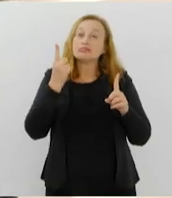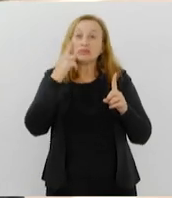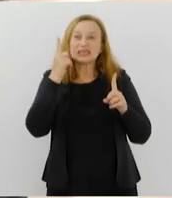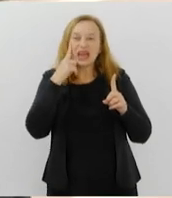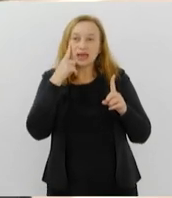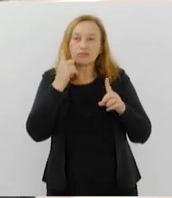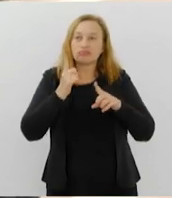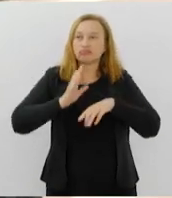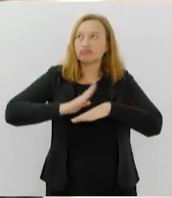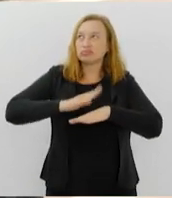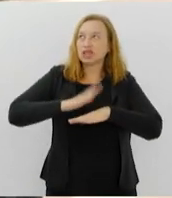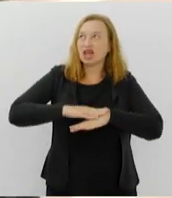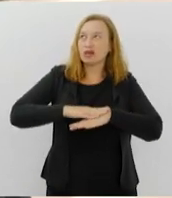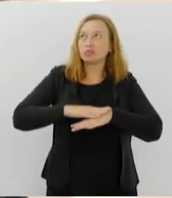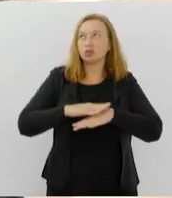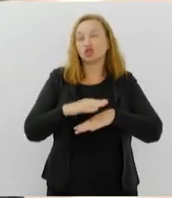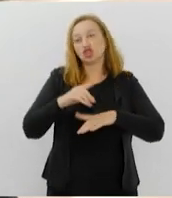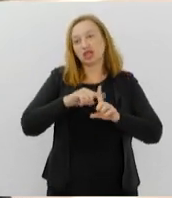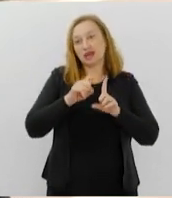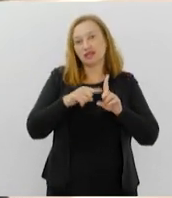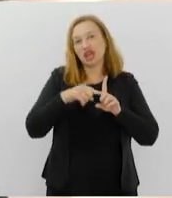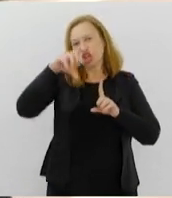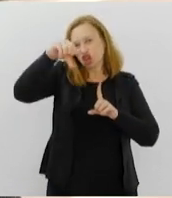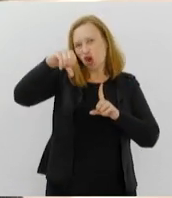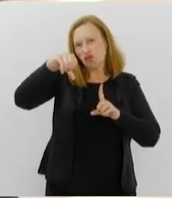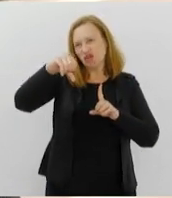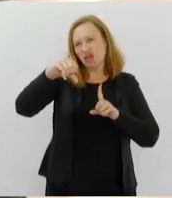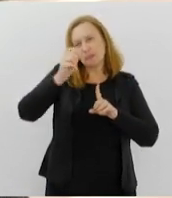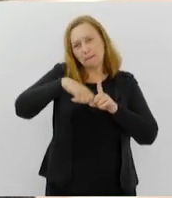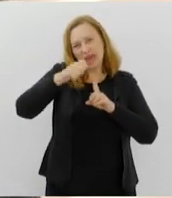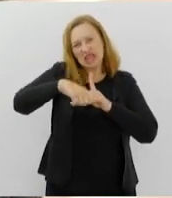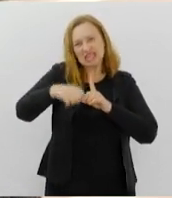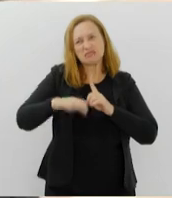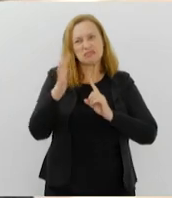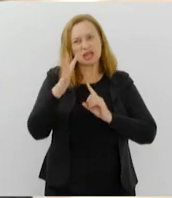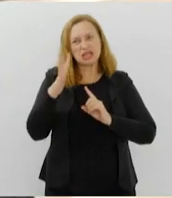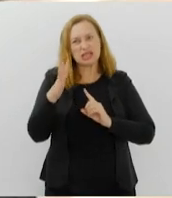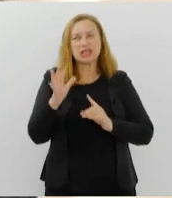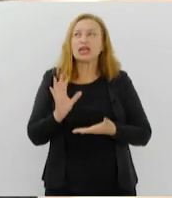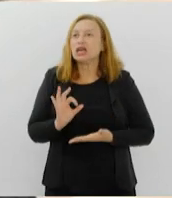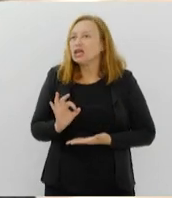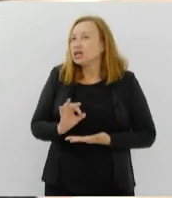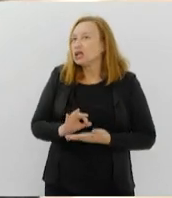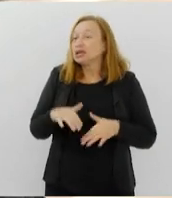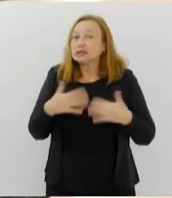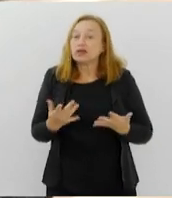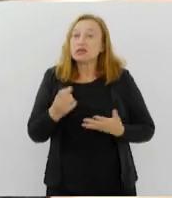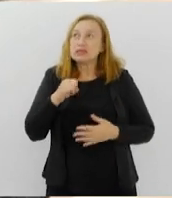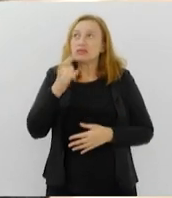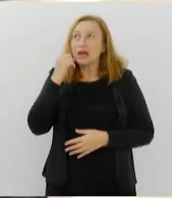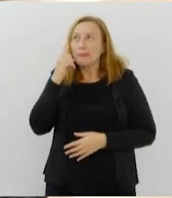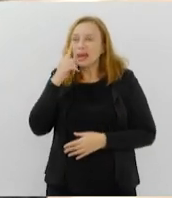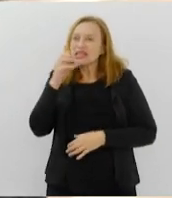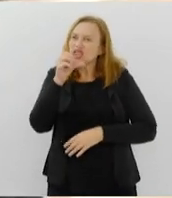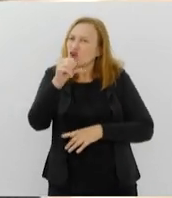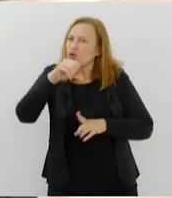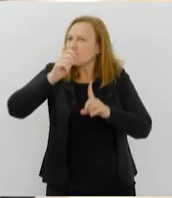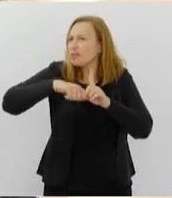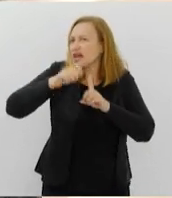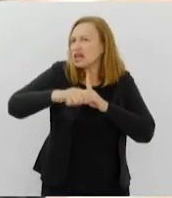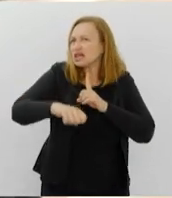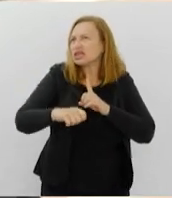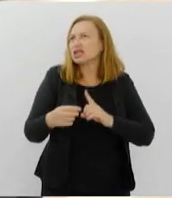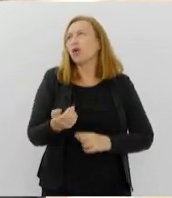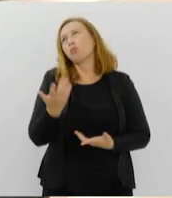normal leva, no mínimo, nove meses. E aí, atualmente, se você pensa em nove meses, a gente pensa em